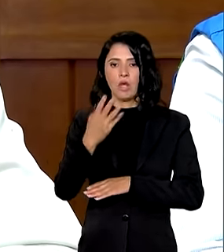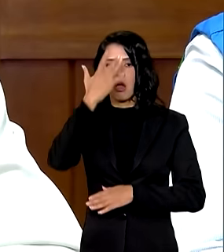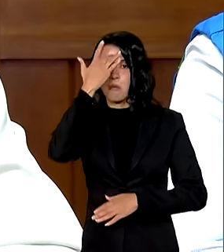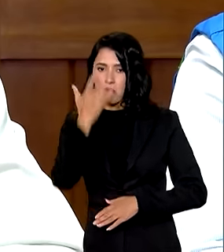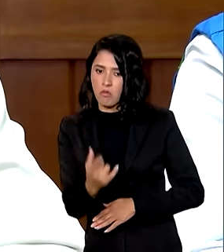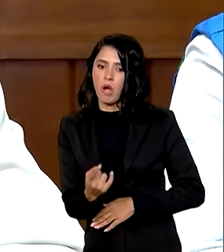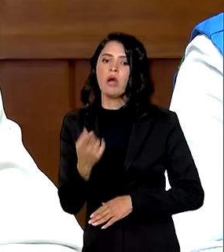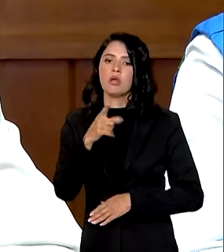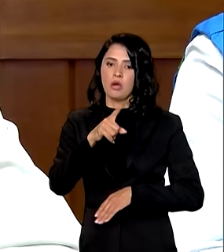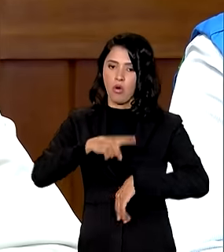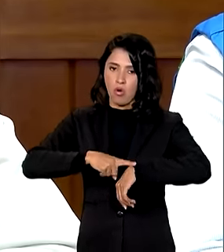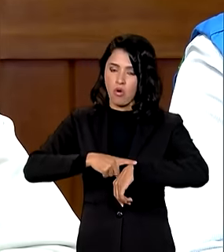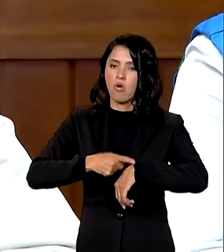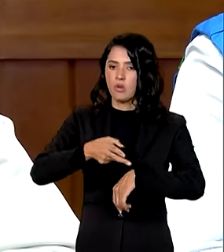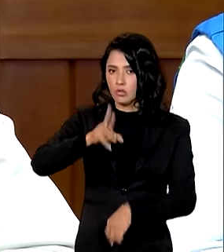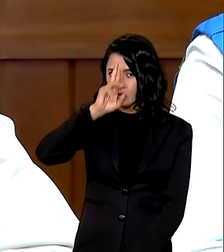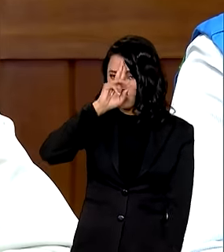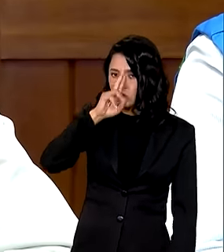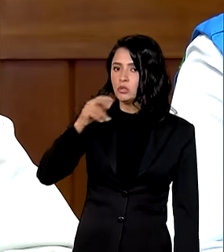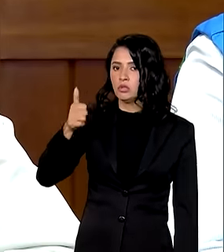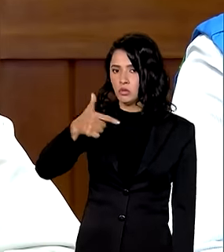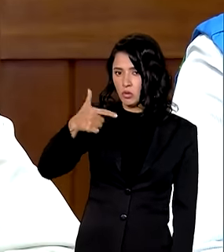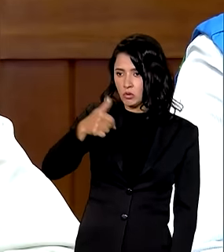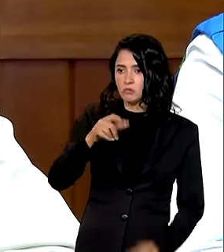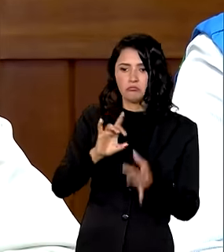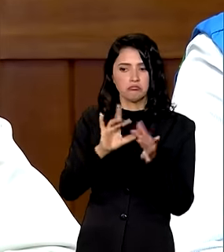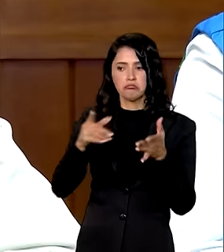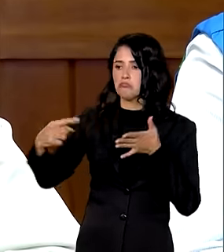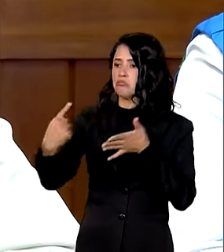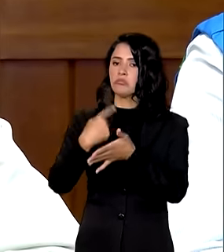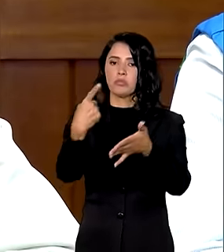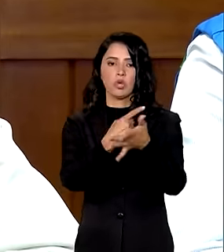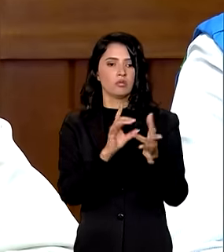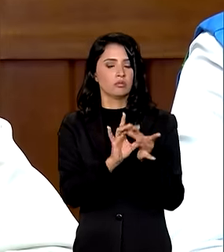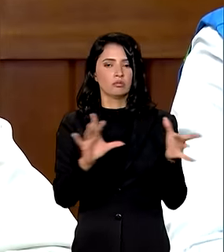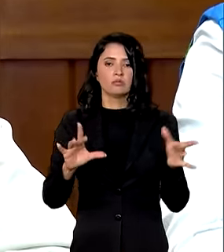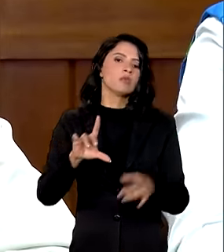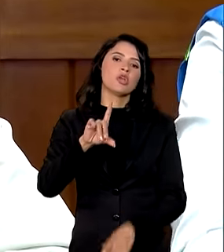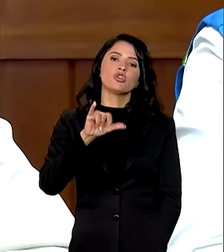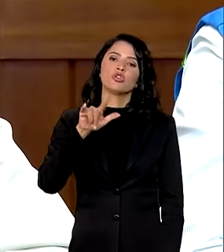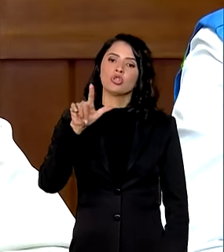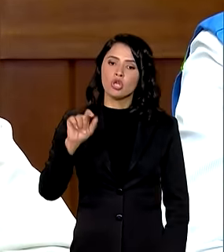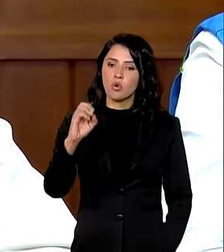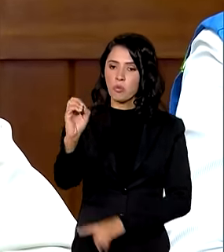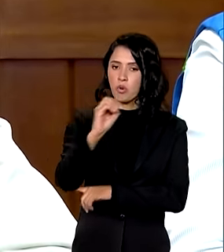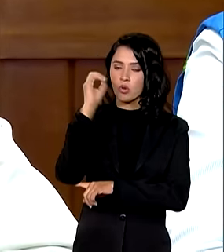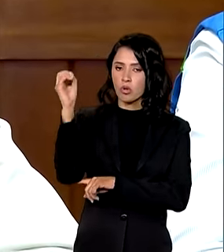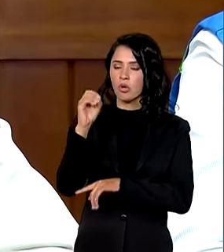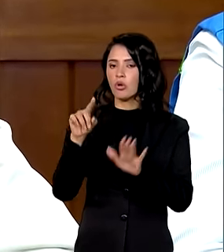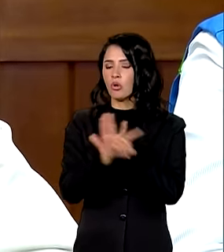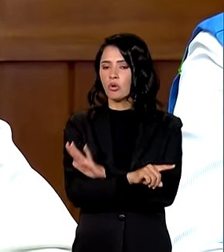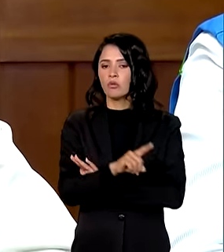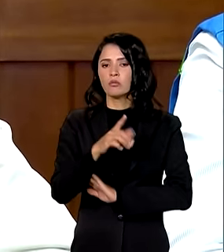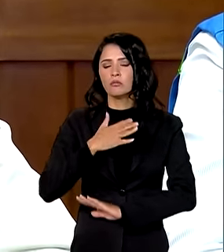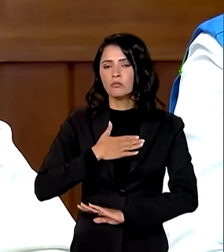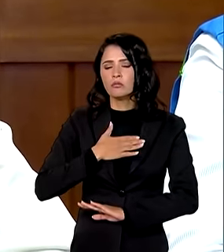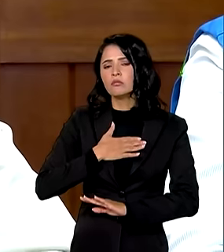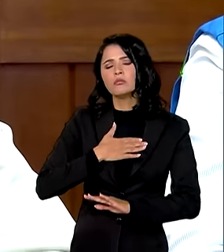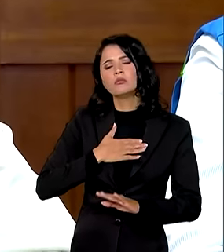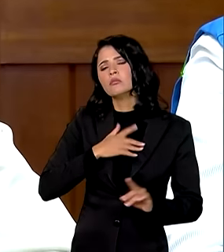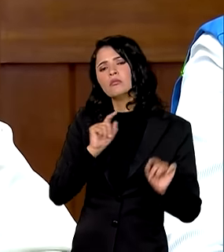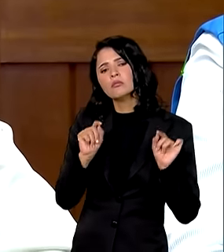nossa coletiva será o meio-dia palavra está à disposição para perguntas Diego Porto aí 24 horas ministro